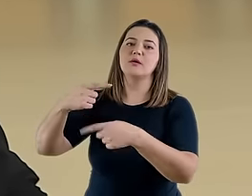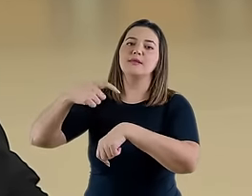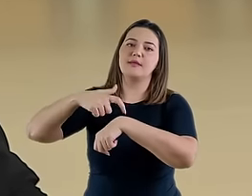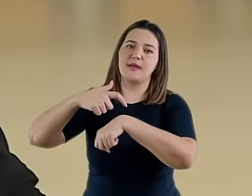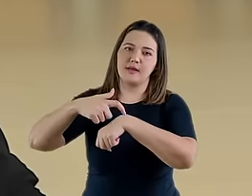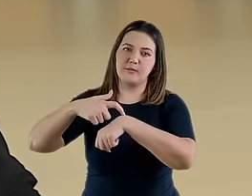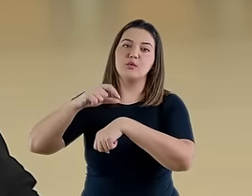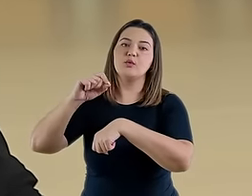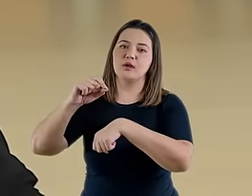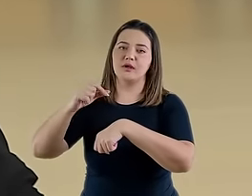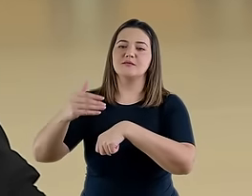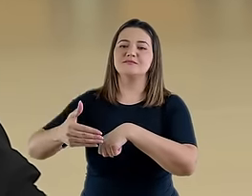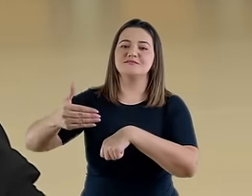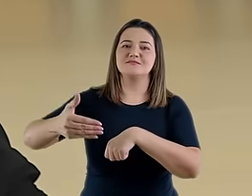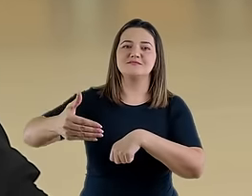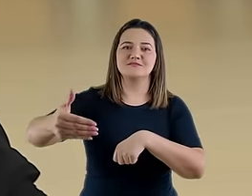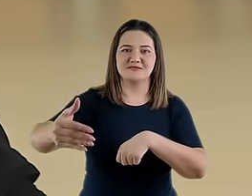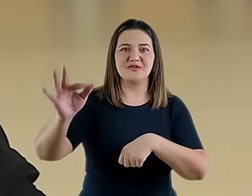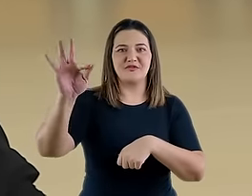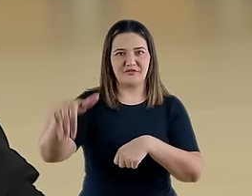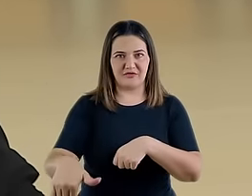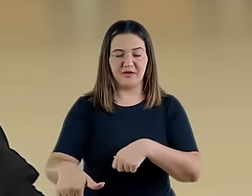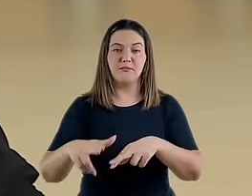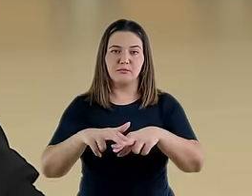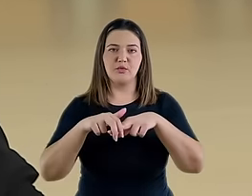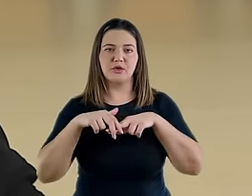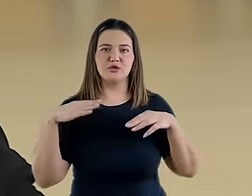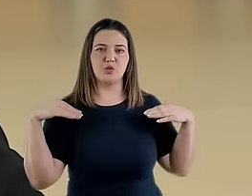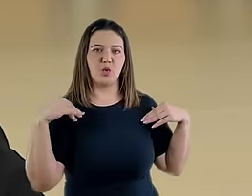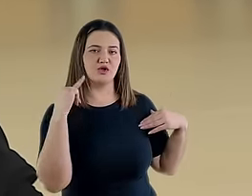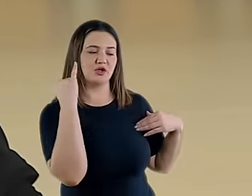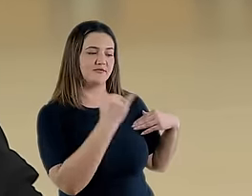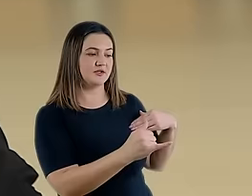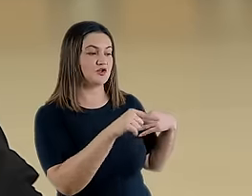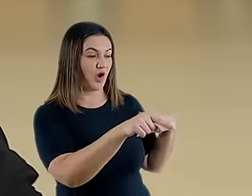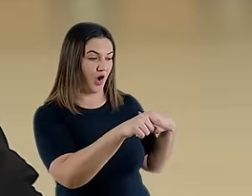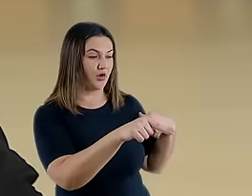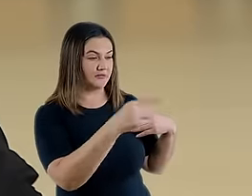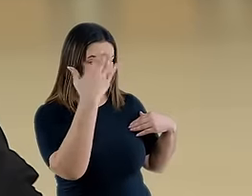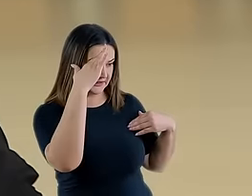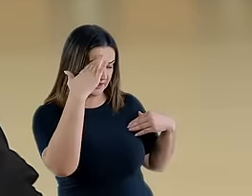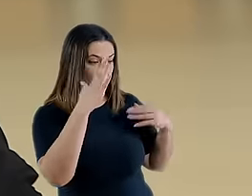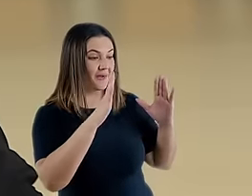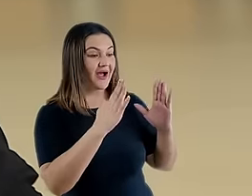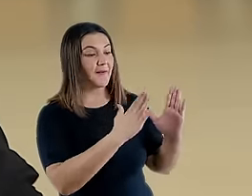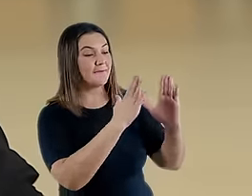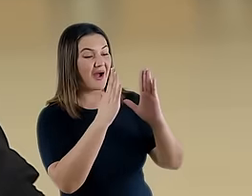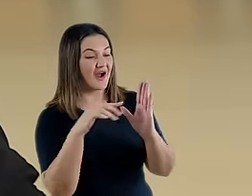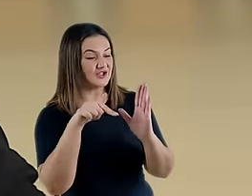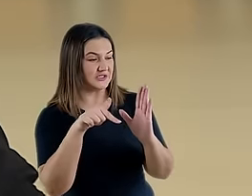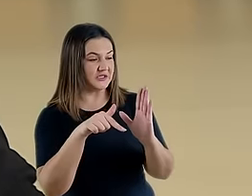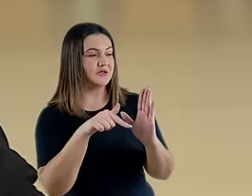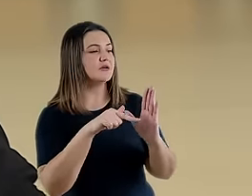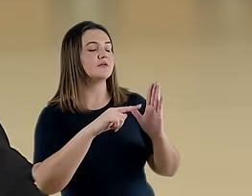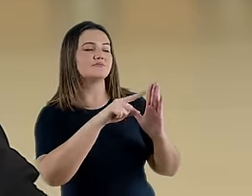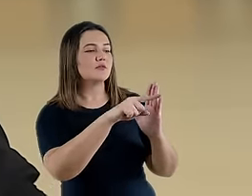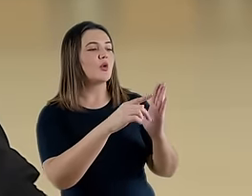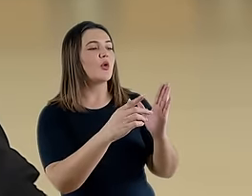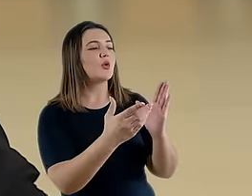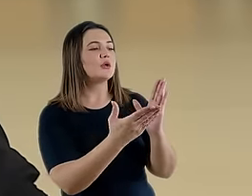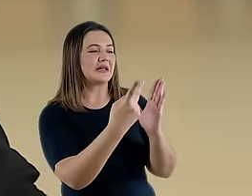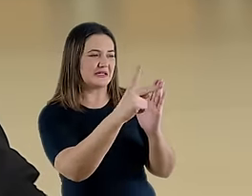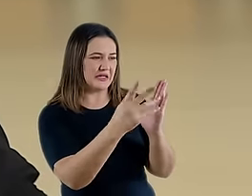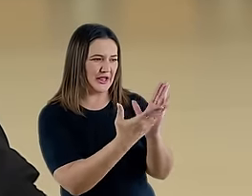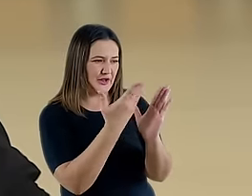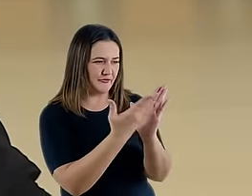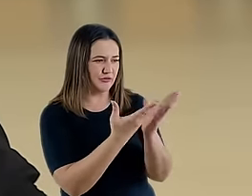melhor dizendo, para o tempo do fim. O anjo fala com ele, Daniel, conta essa parte aqui, sela o livro até ao tempo